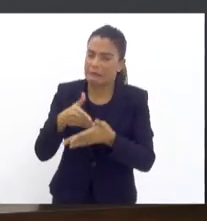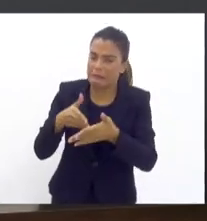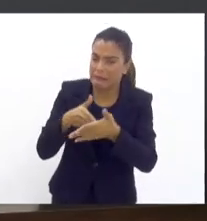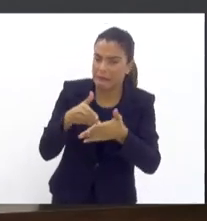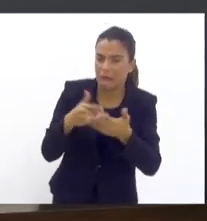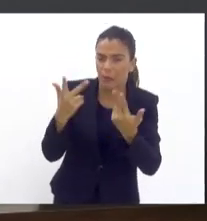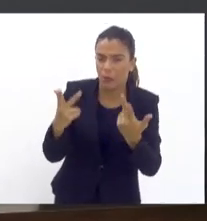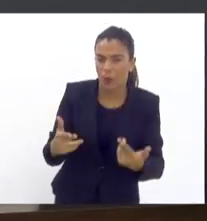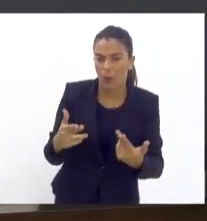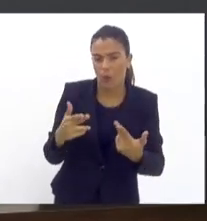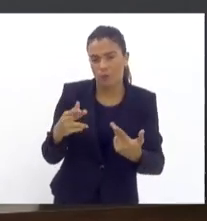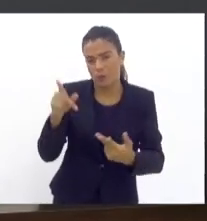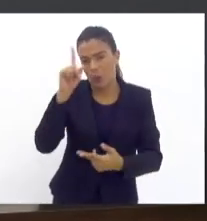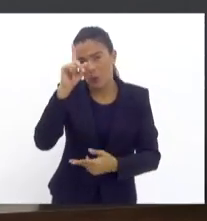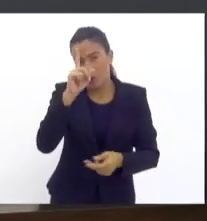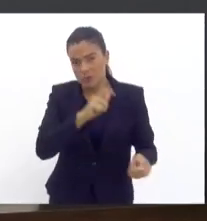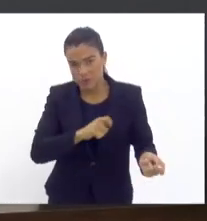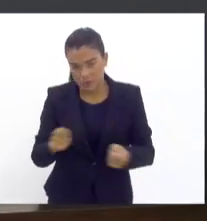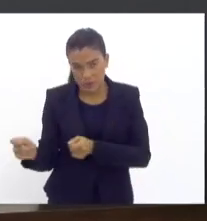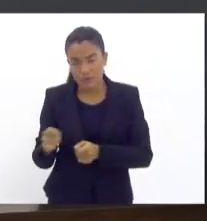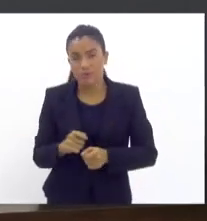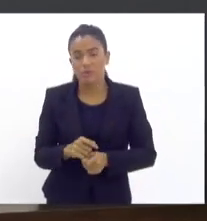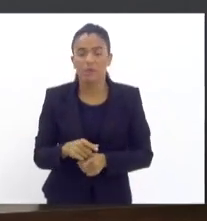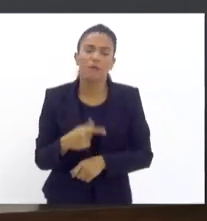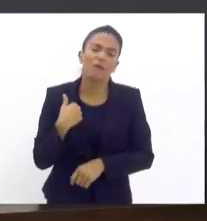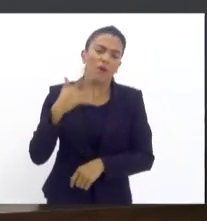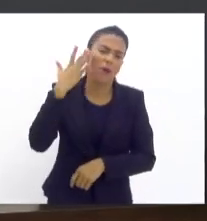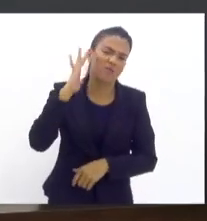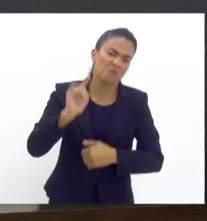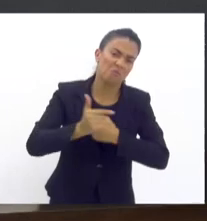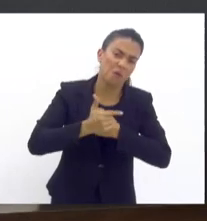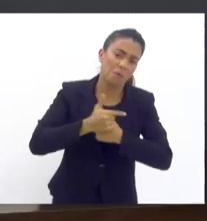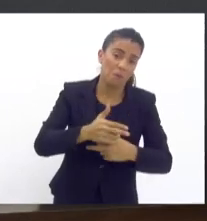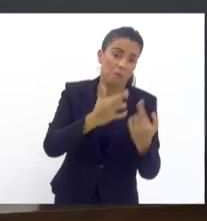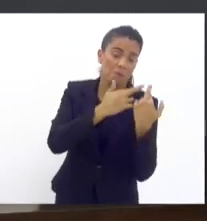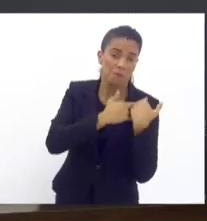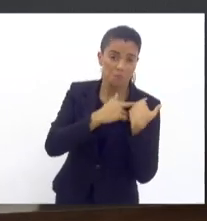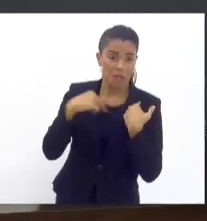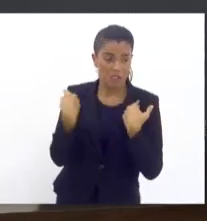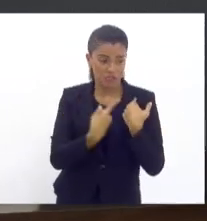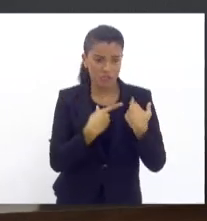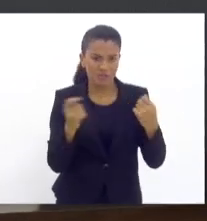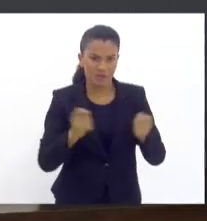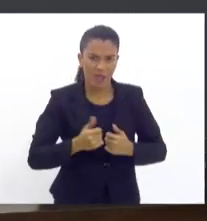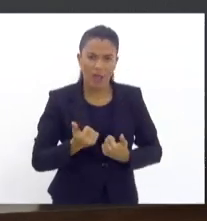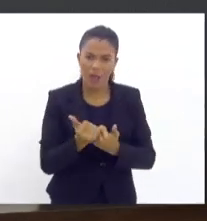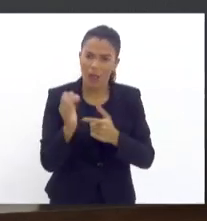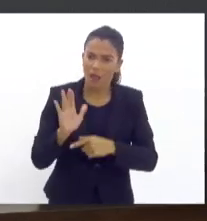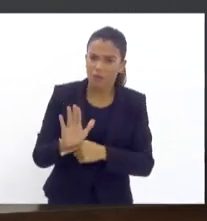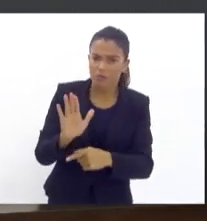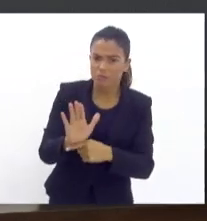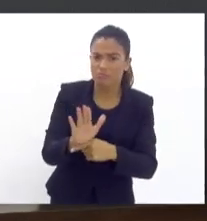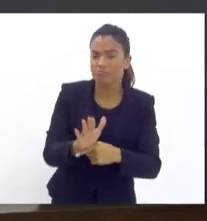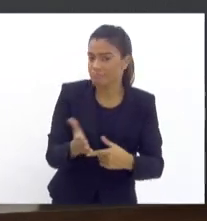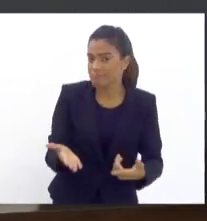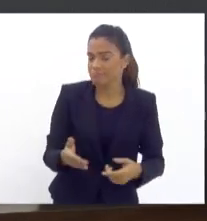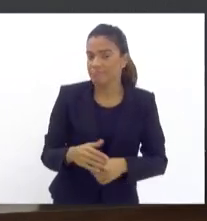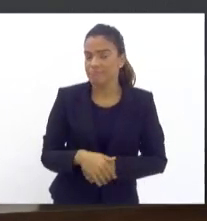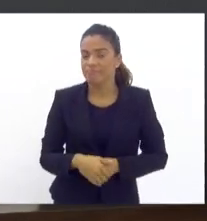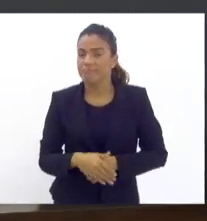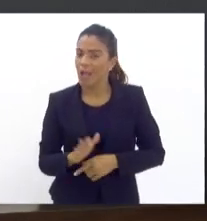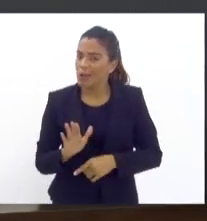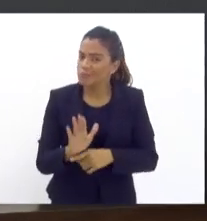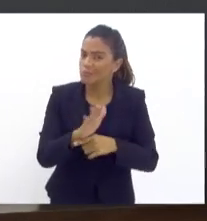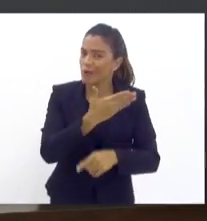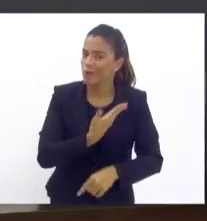como essa no dia a dia de vocês e acho que esse é um papel que a gente tem como ajudar, gente tem como contribuir, ajudar